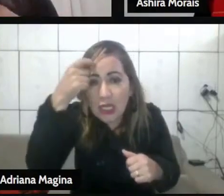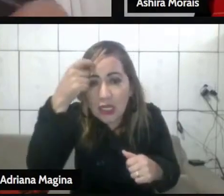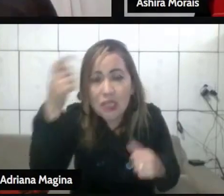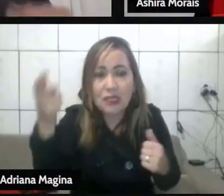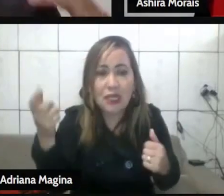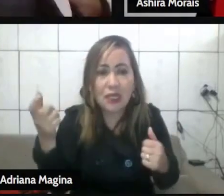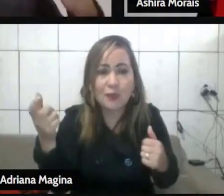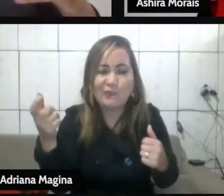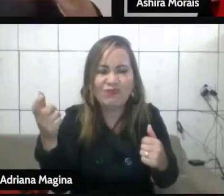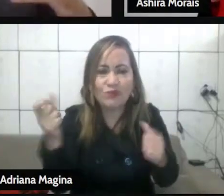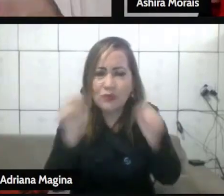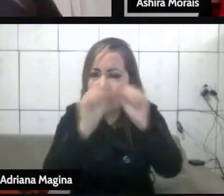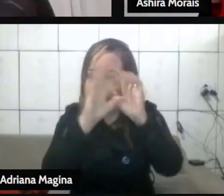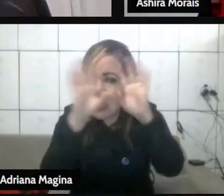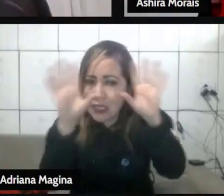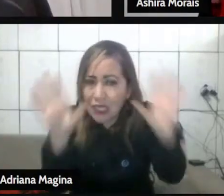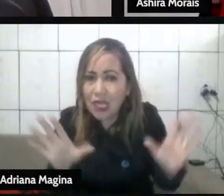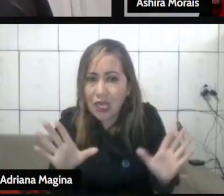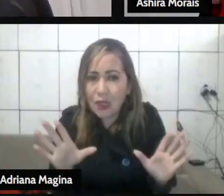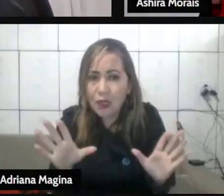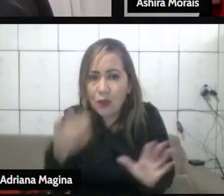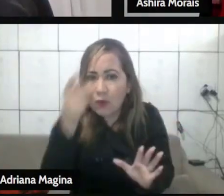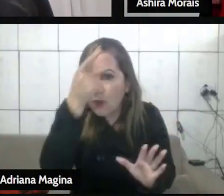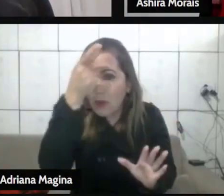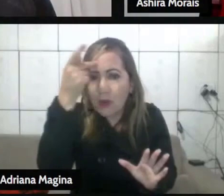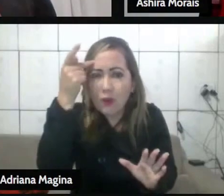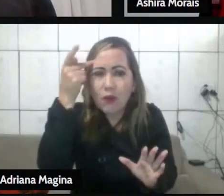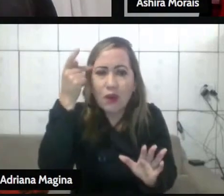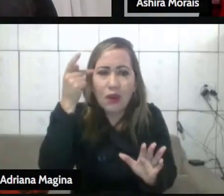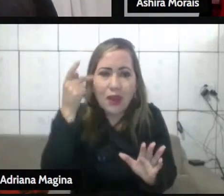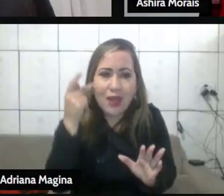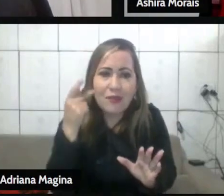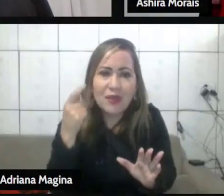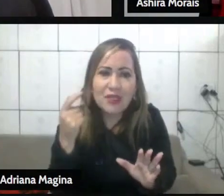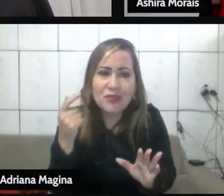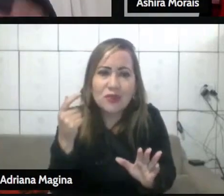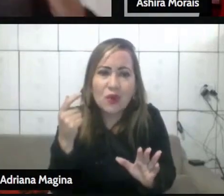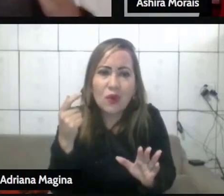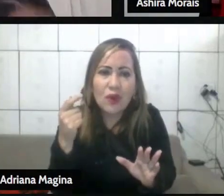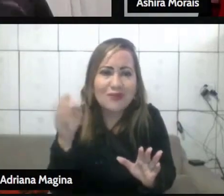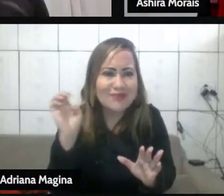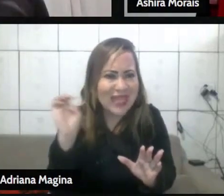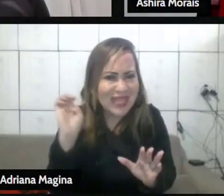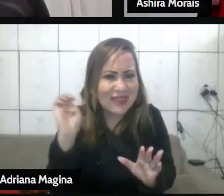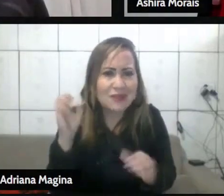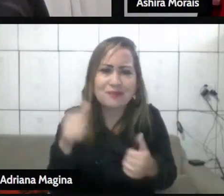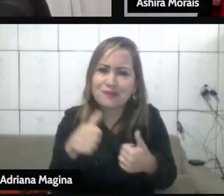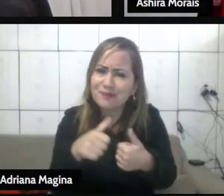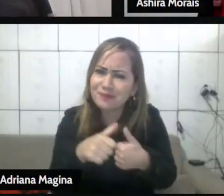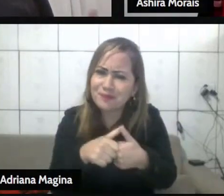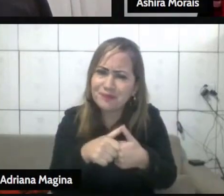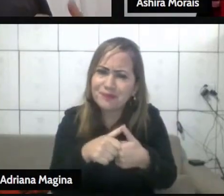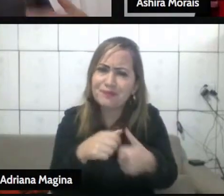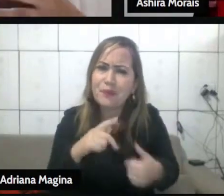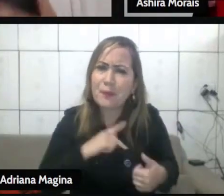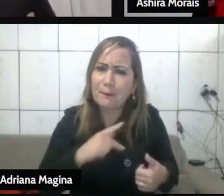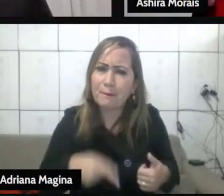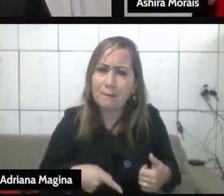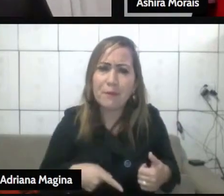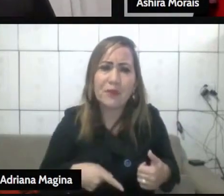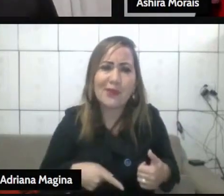visão é essa. A pessoa que é praticante da homossexualidade e não vê isso como pecado, ela está